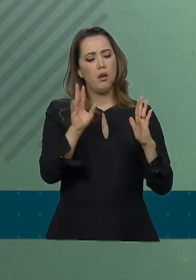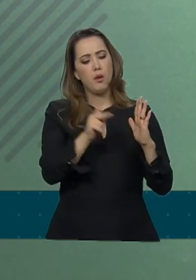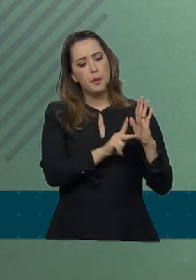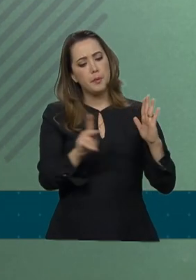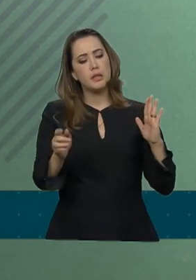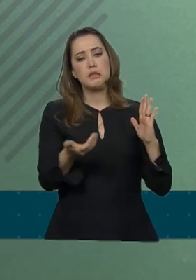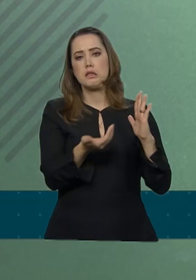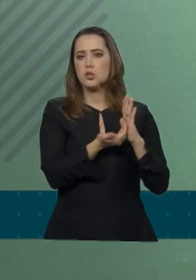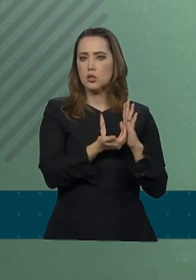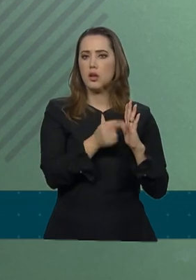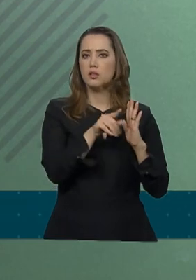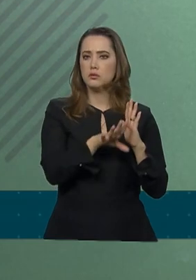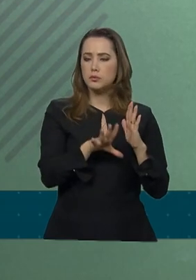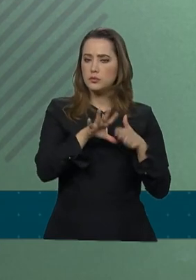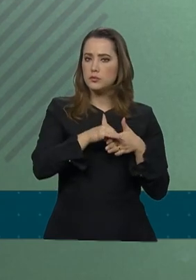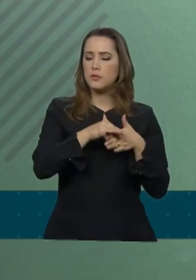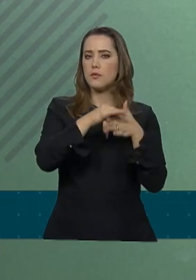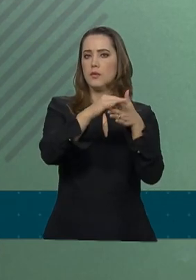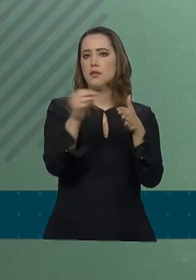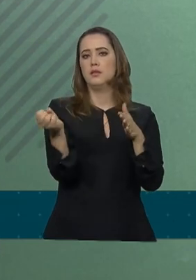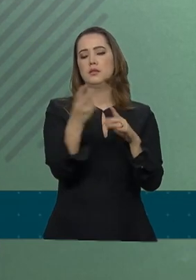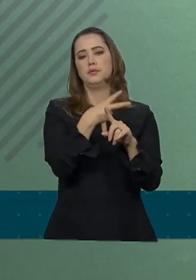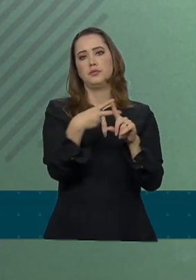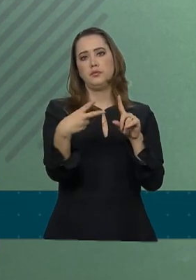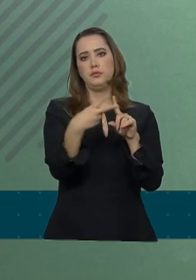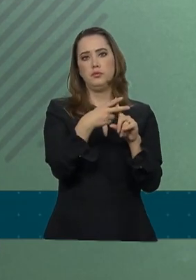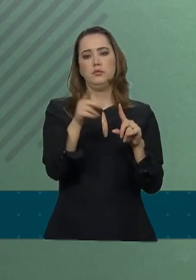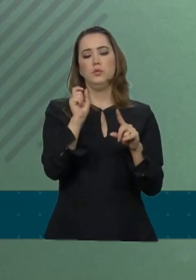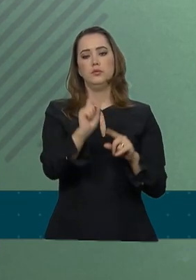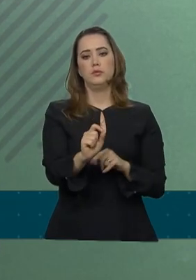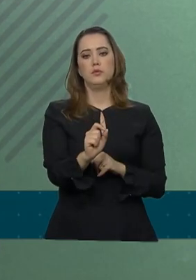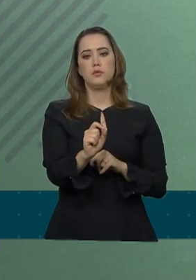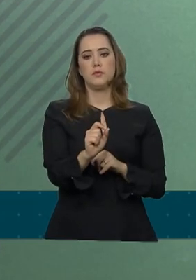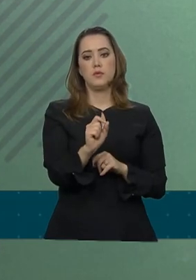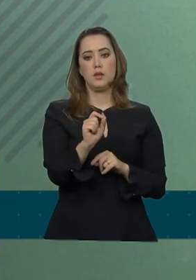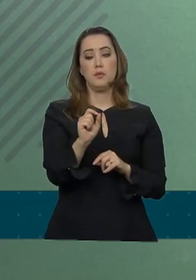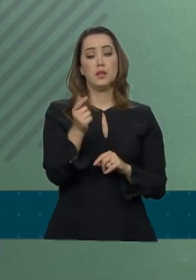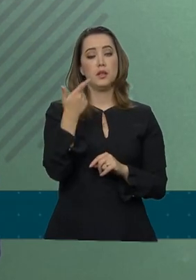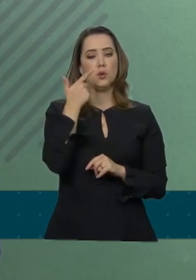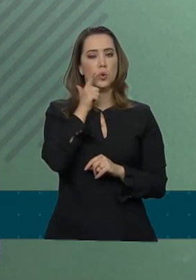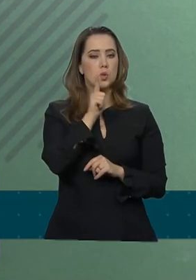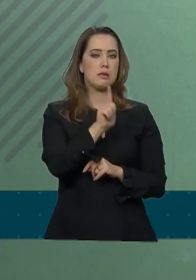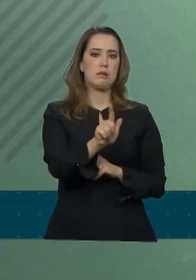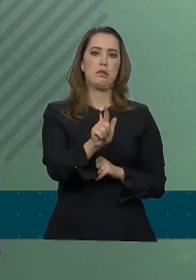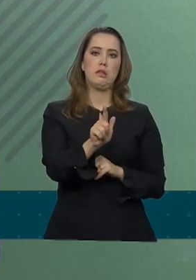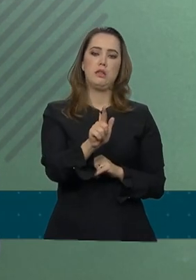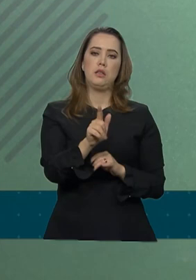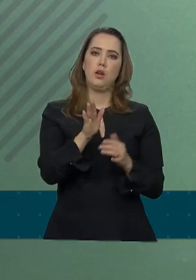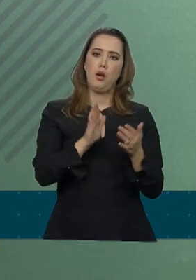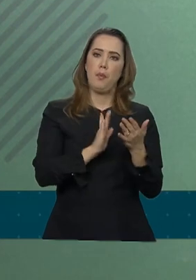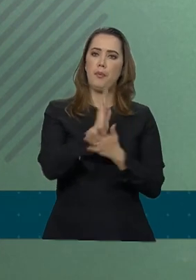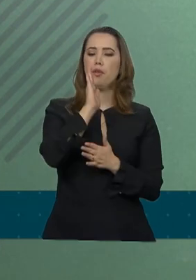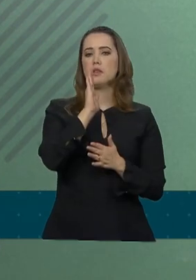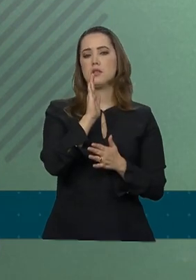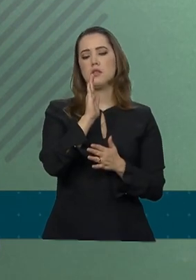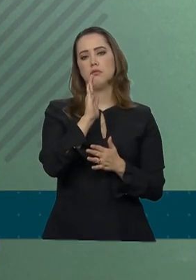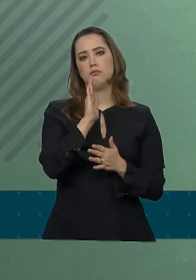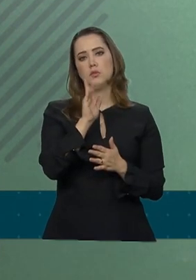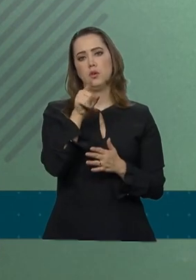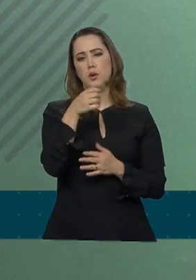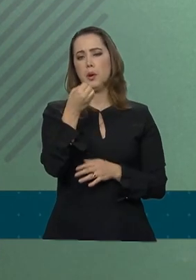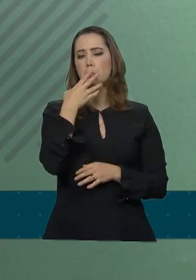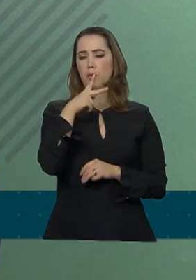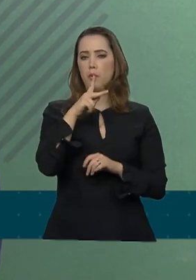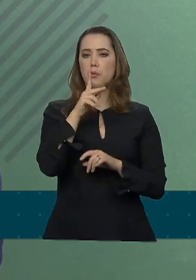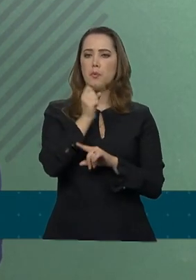as atividades para aprovação da nova Previdência para que ela atinja, que ela colime o objetivo final, que é o bem da